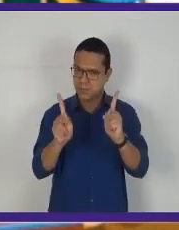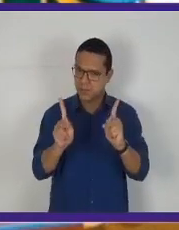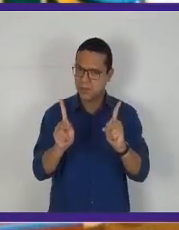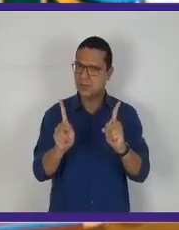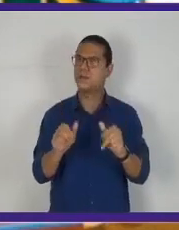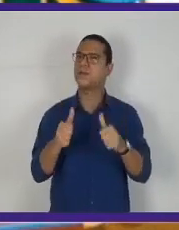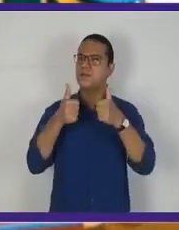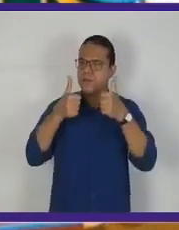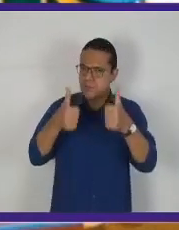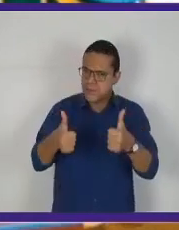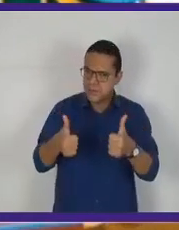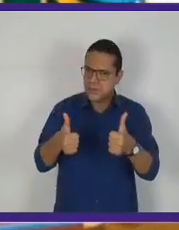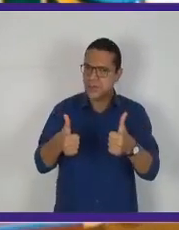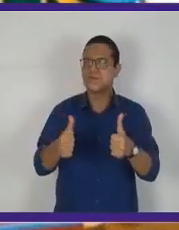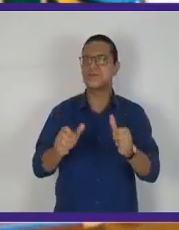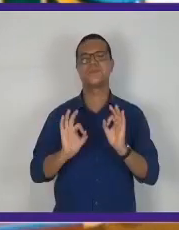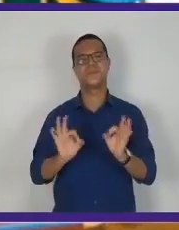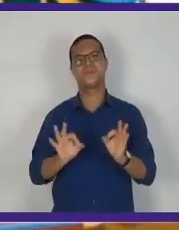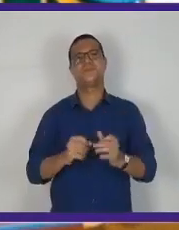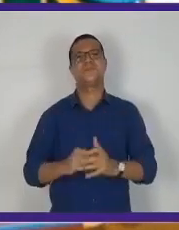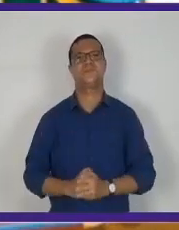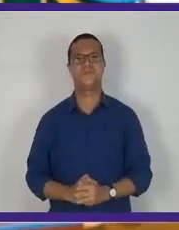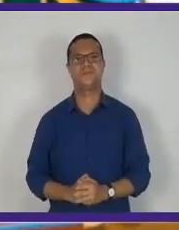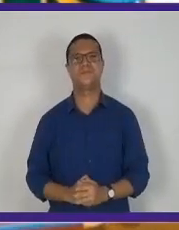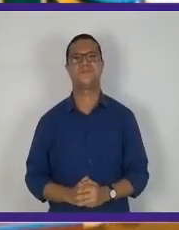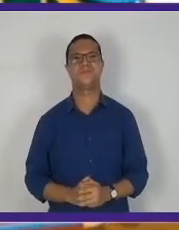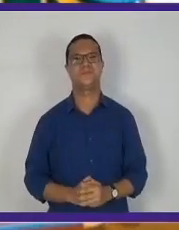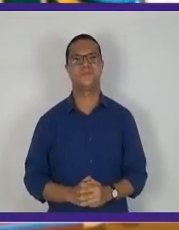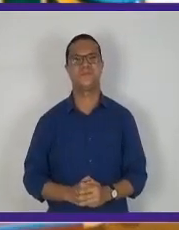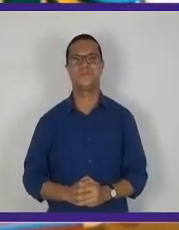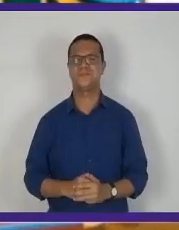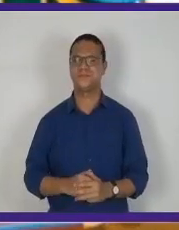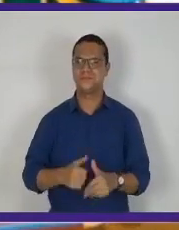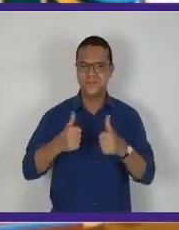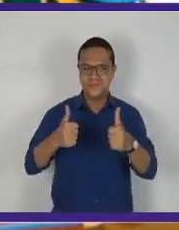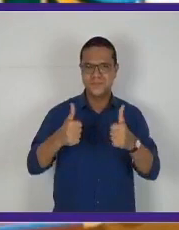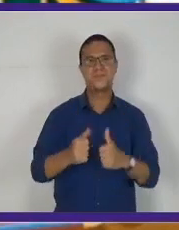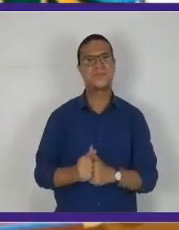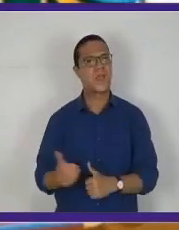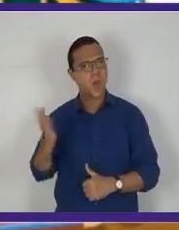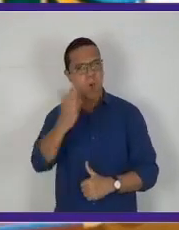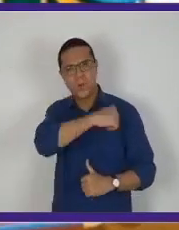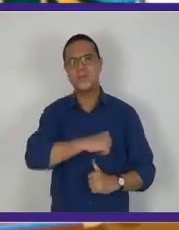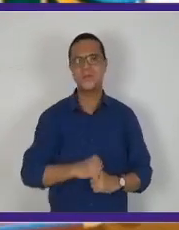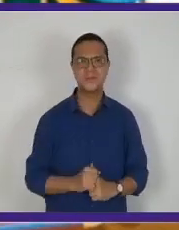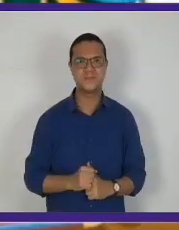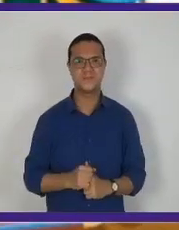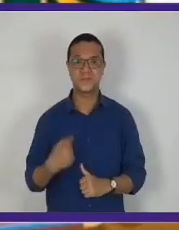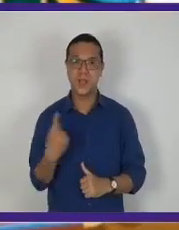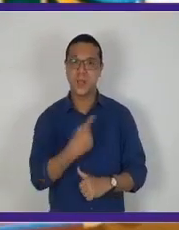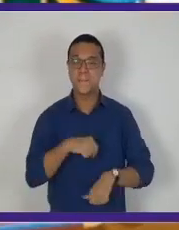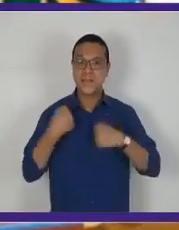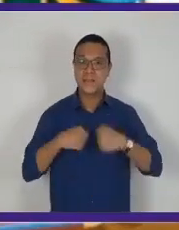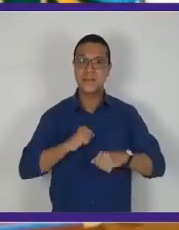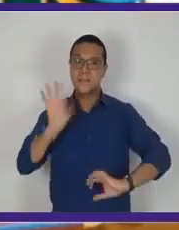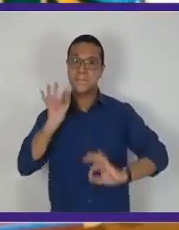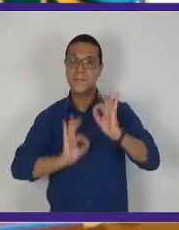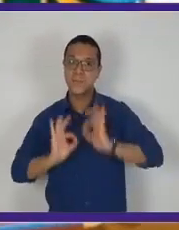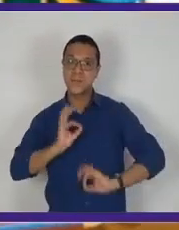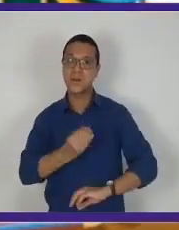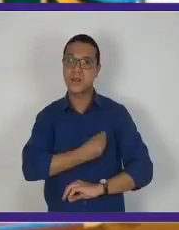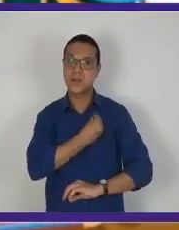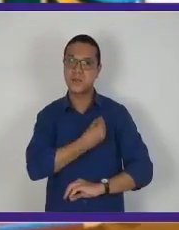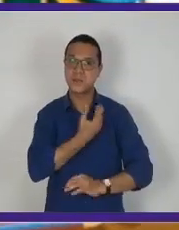ok? Está tudo bem? Tudo joinha? Filé? Massa? Vamos lá. A gente tem que se